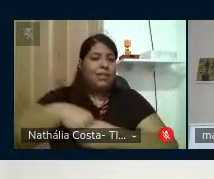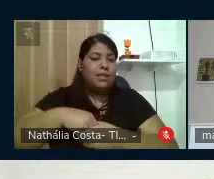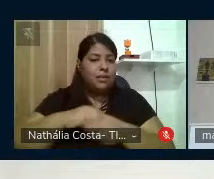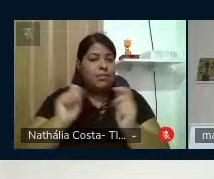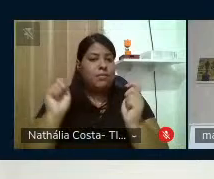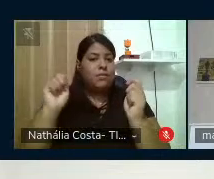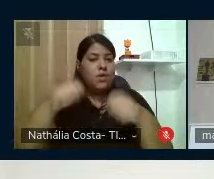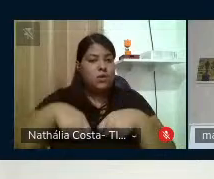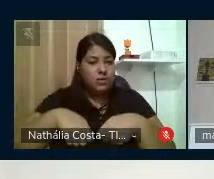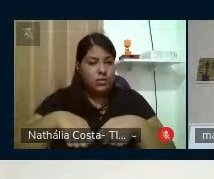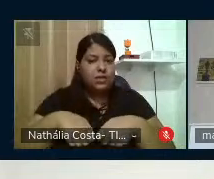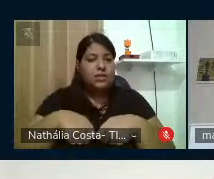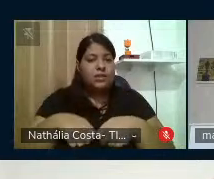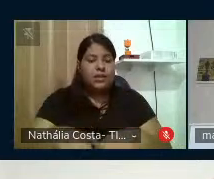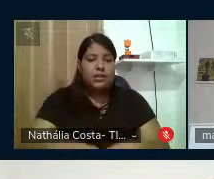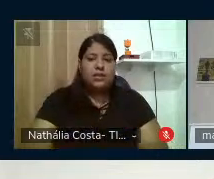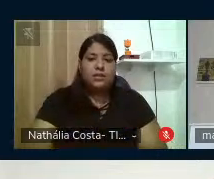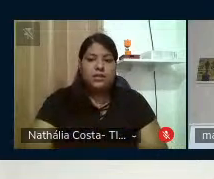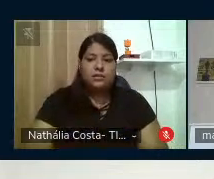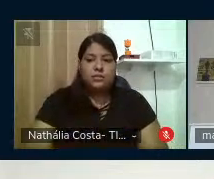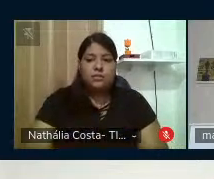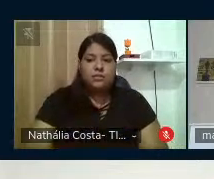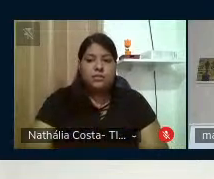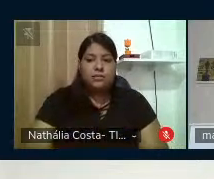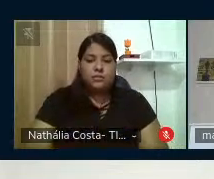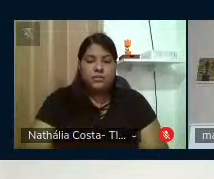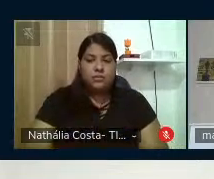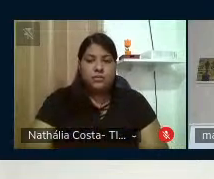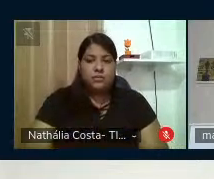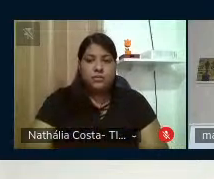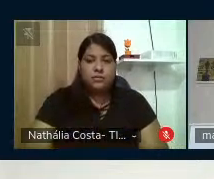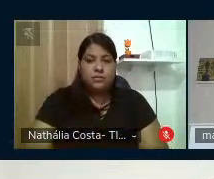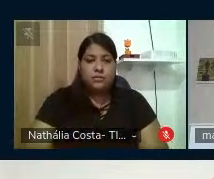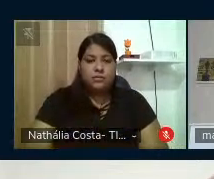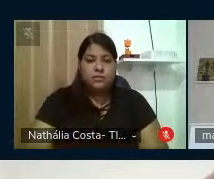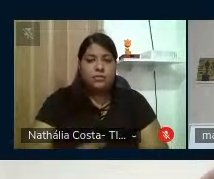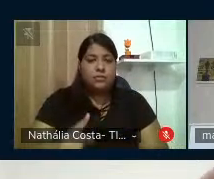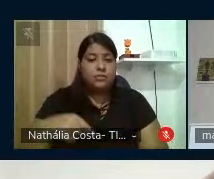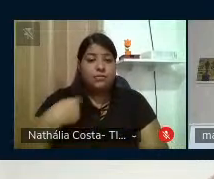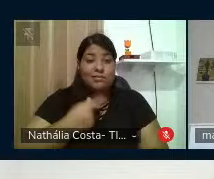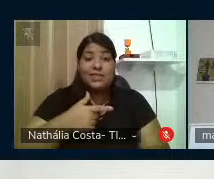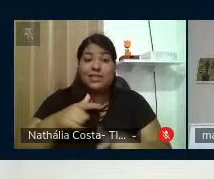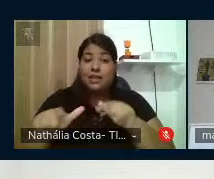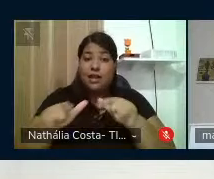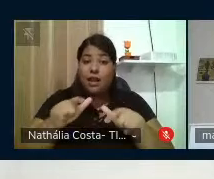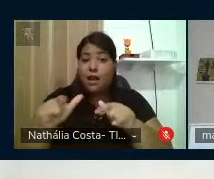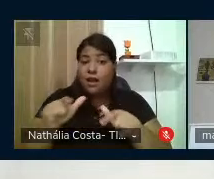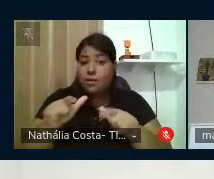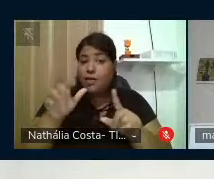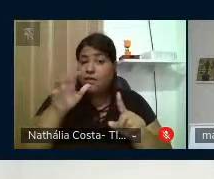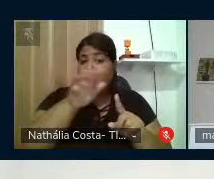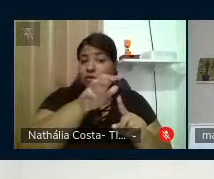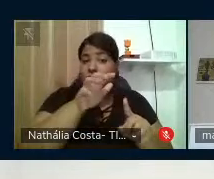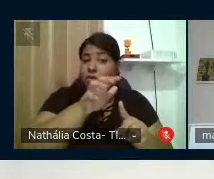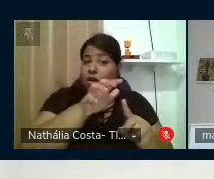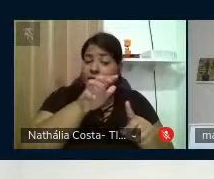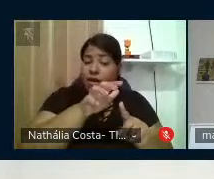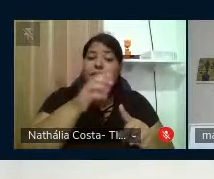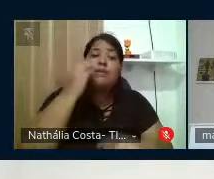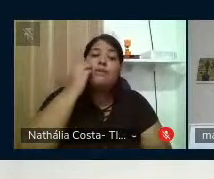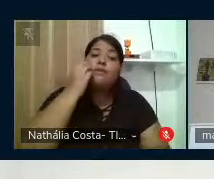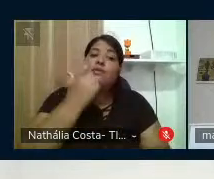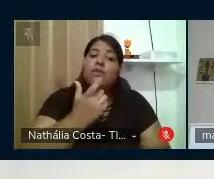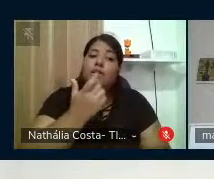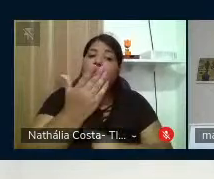submetida à possibilidade de nossa intervenção nela. Que nós sejamos